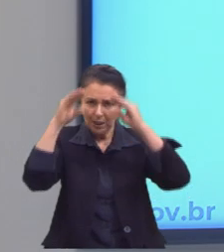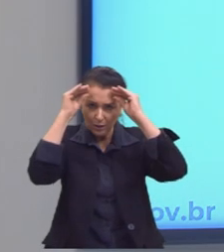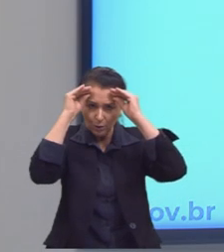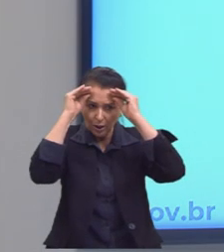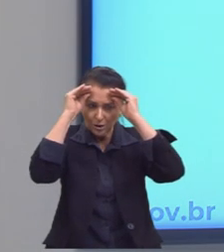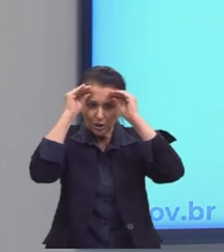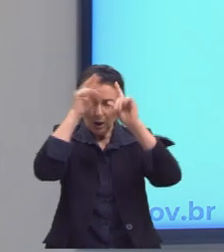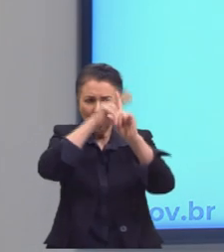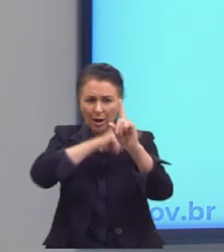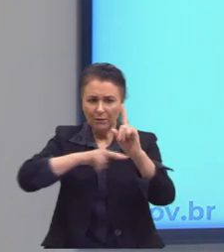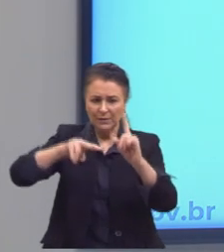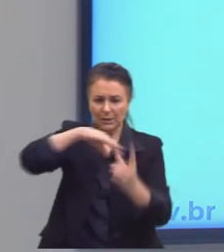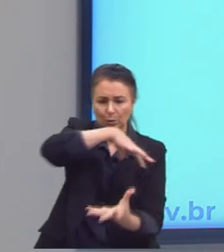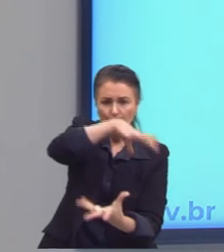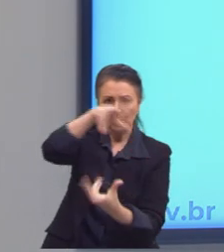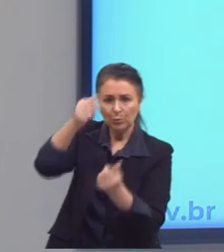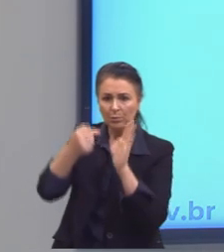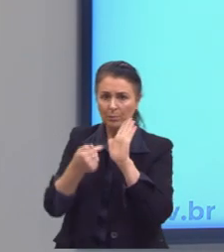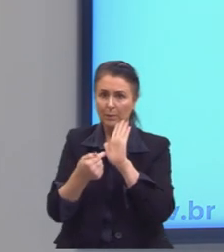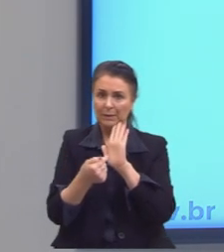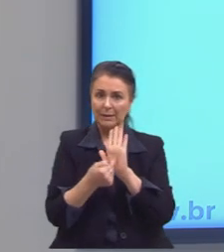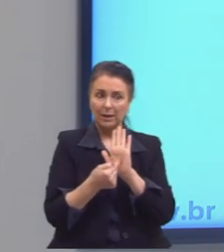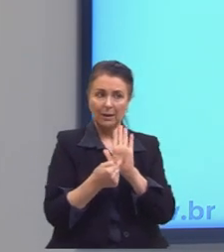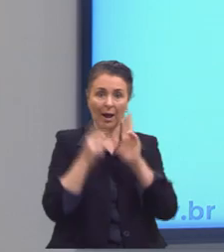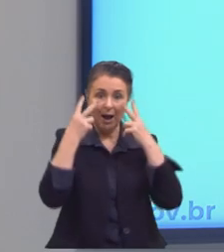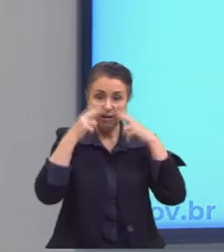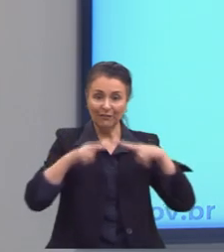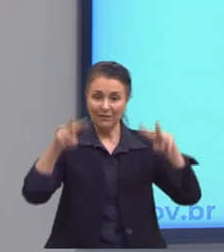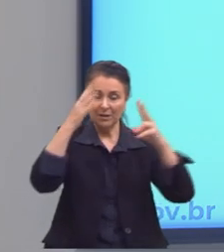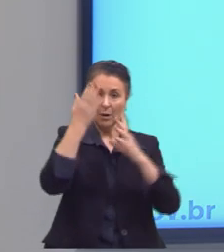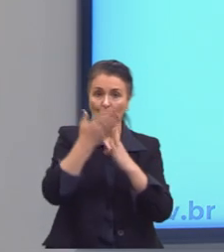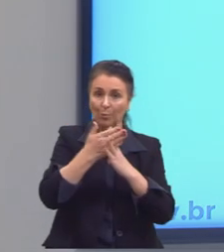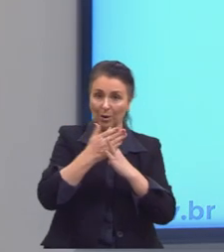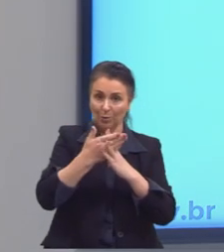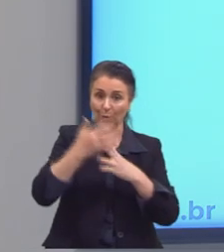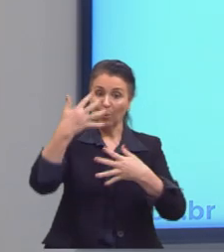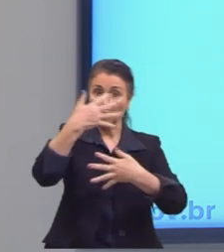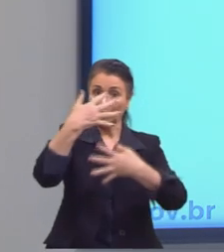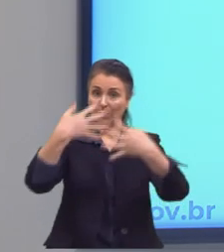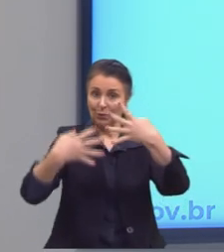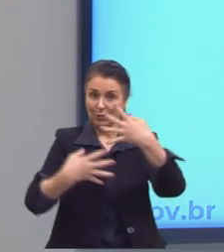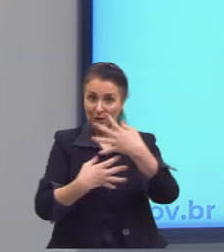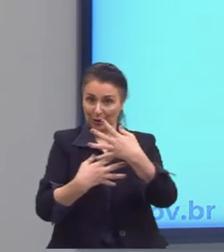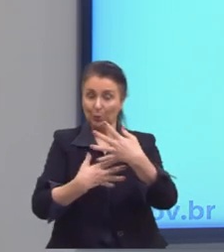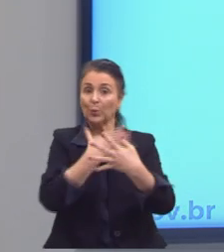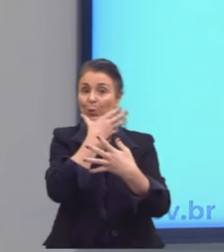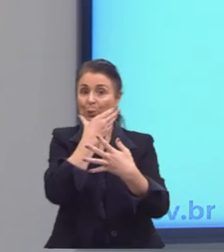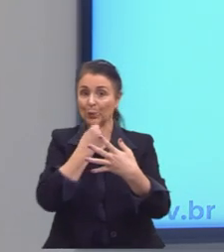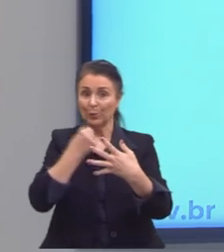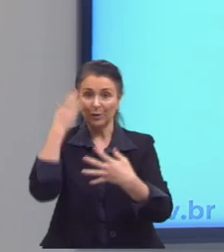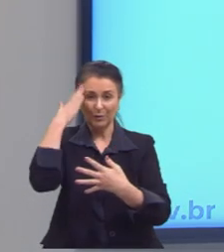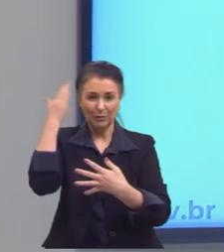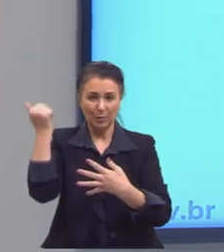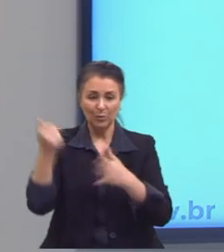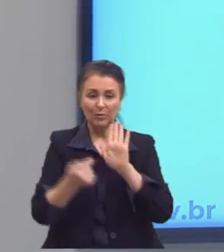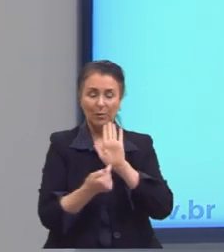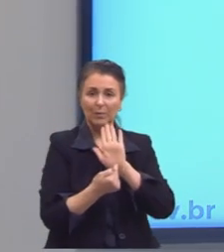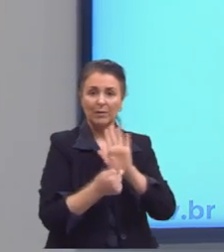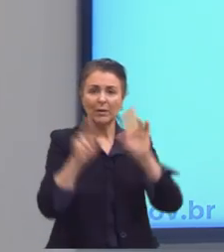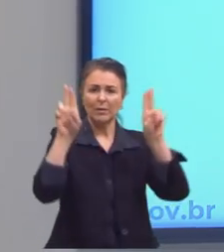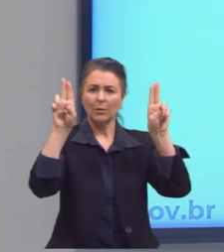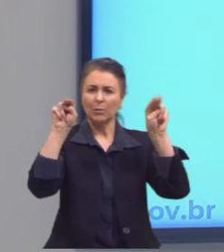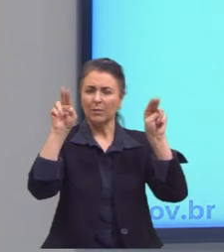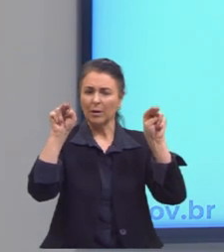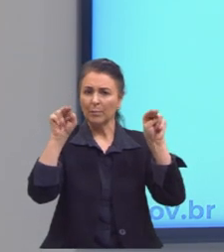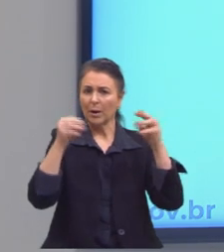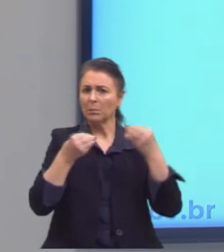de mundo que apresentam princípios barrocos, o soneto de Gregório de Matos apresenta a temática expressa